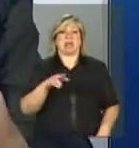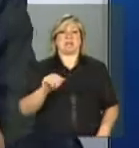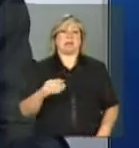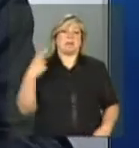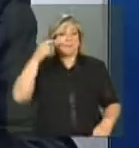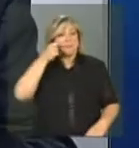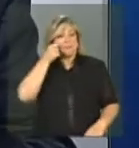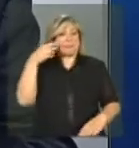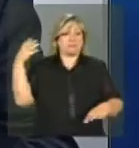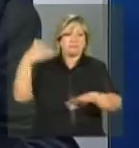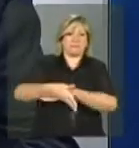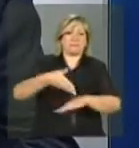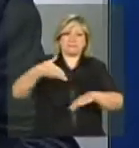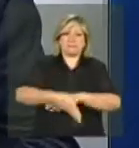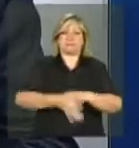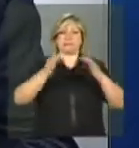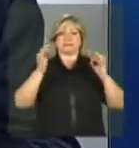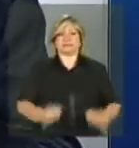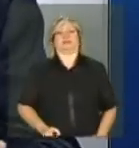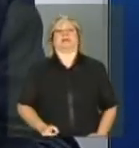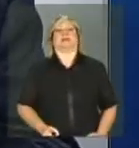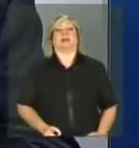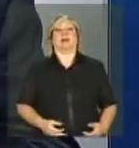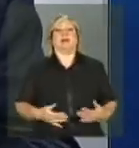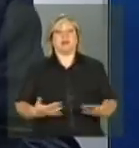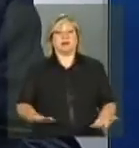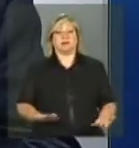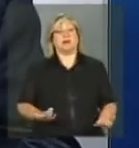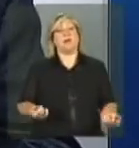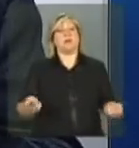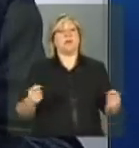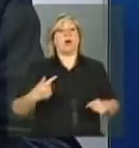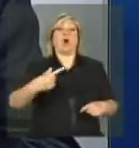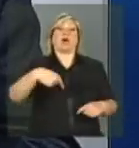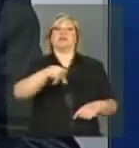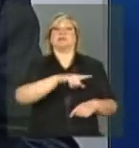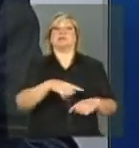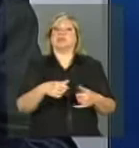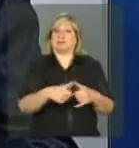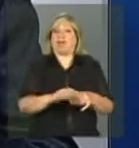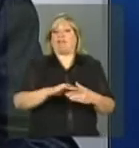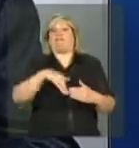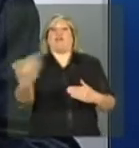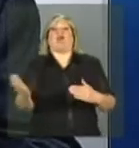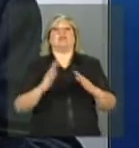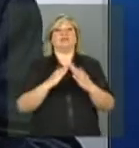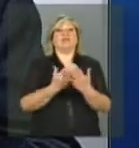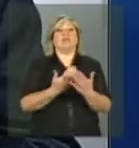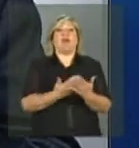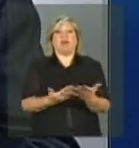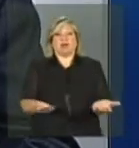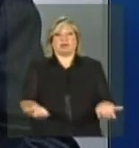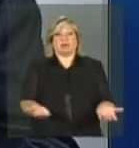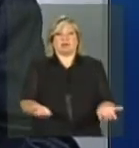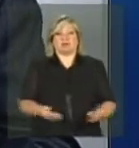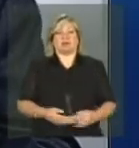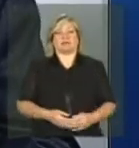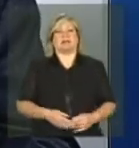nem no outro, que ser em ambos, e pode ser também que estejam fora da escola. E, no caso, que estejam fora da escola, é